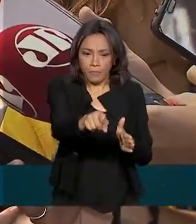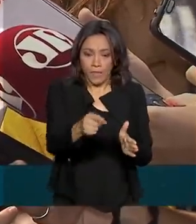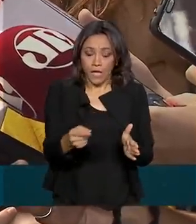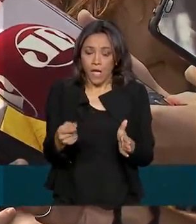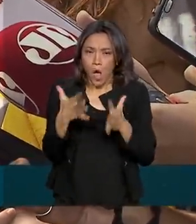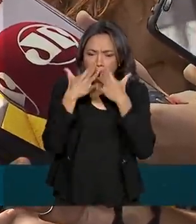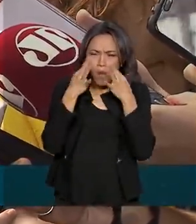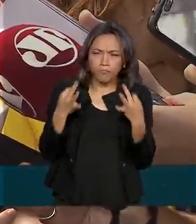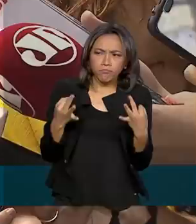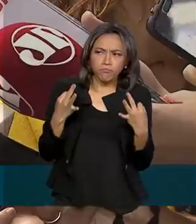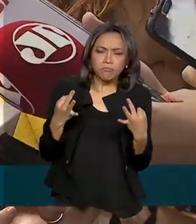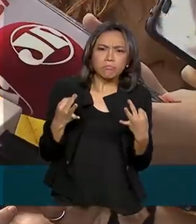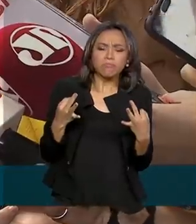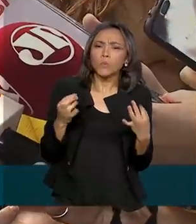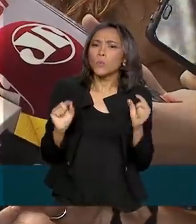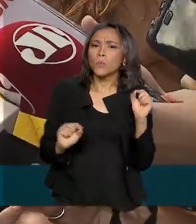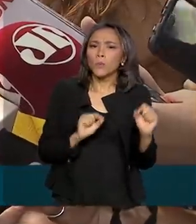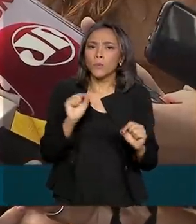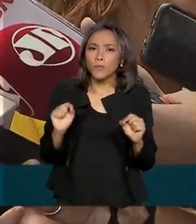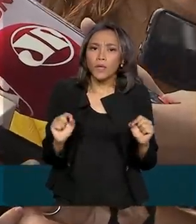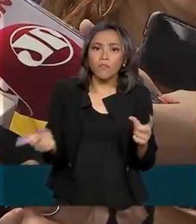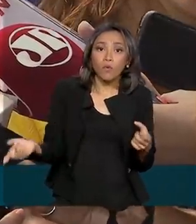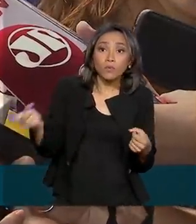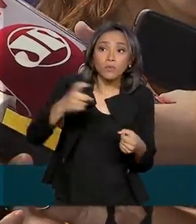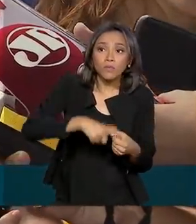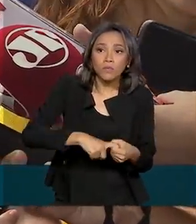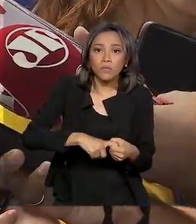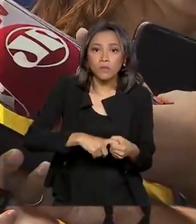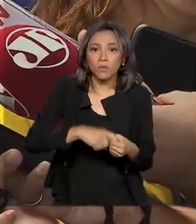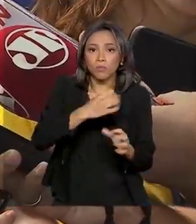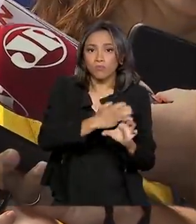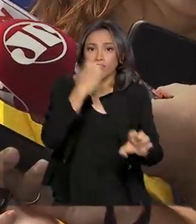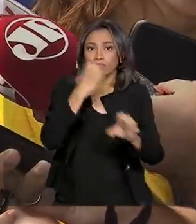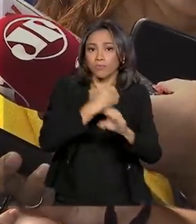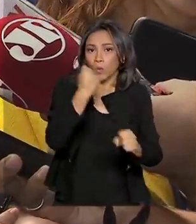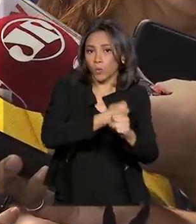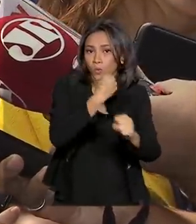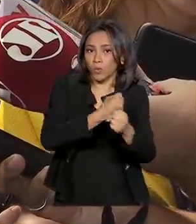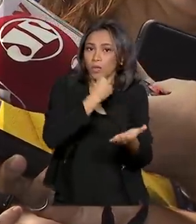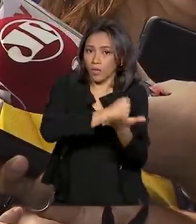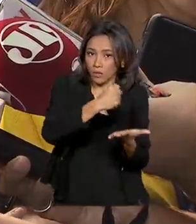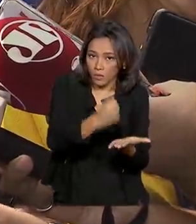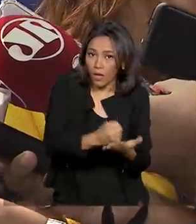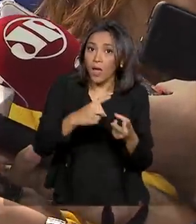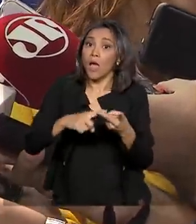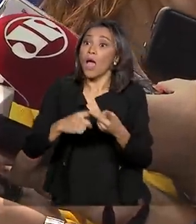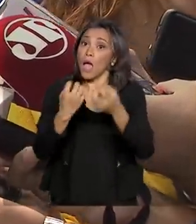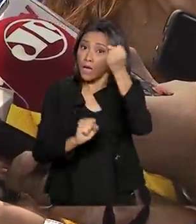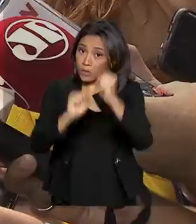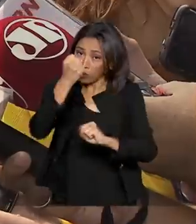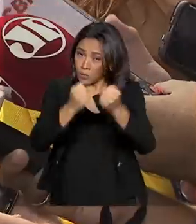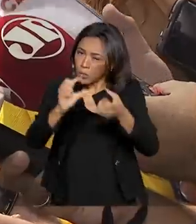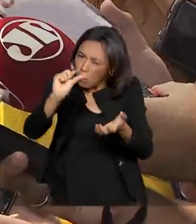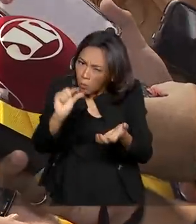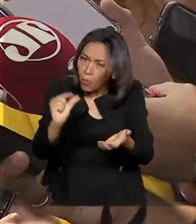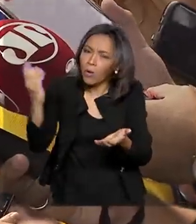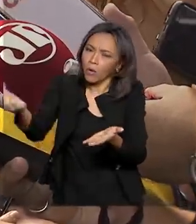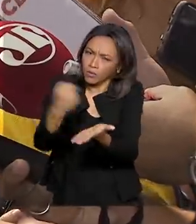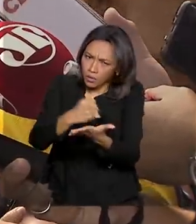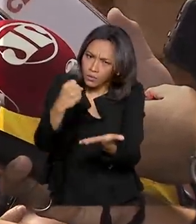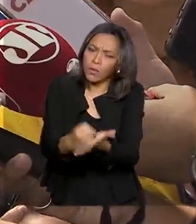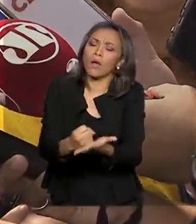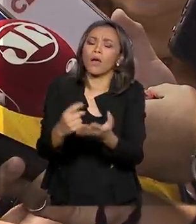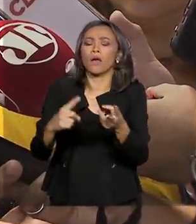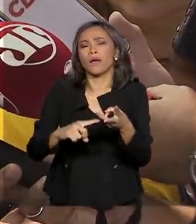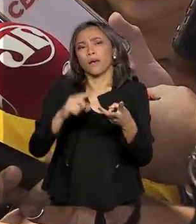a construção voltando a contratar, a indústria um pouco mais e outras atividades